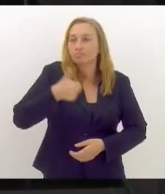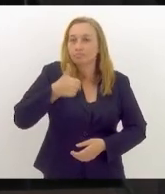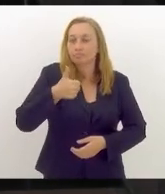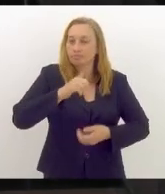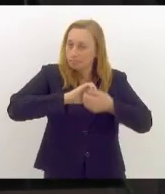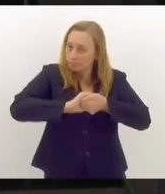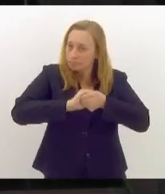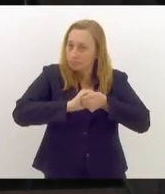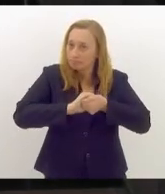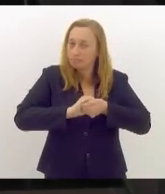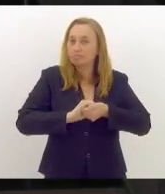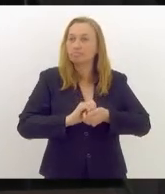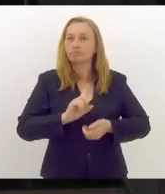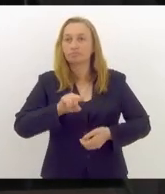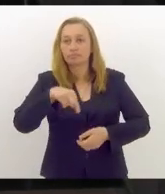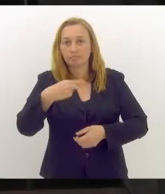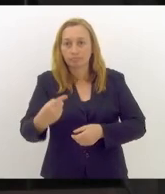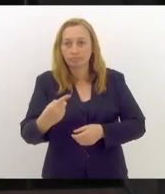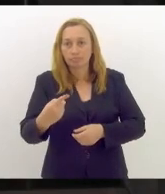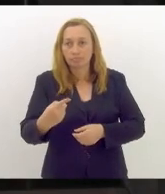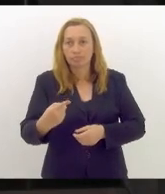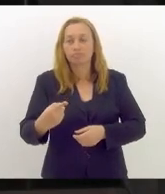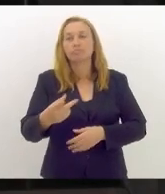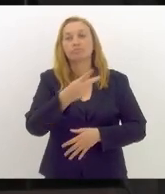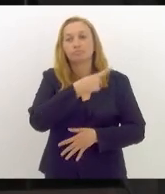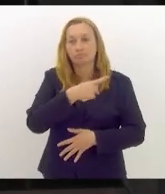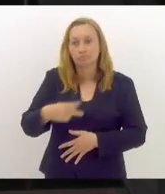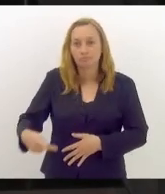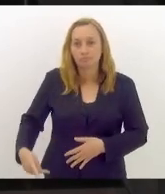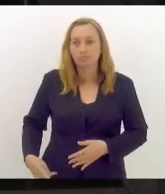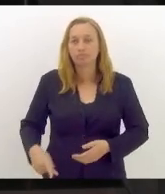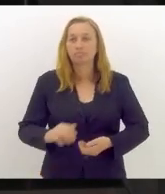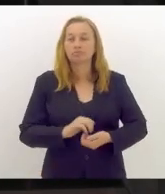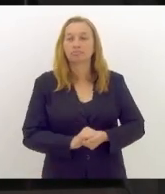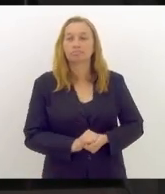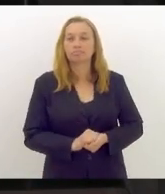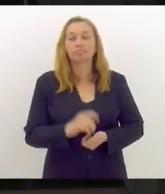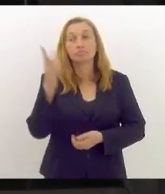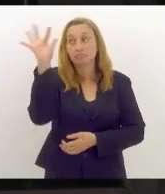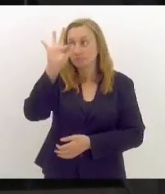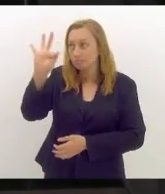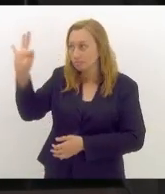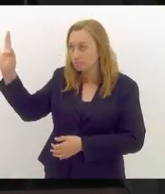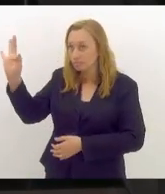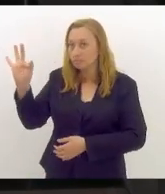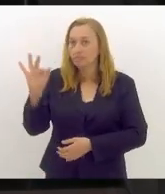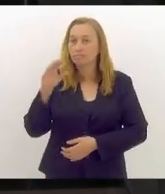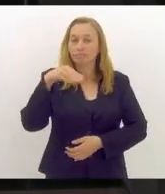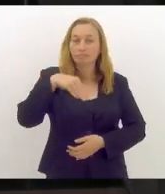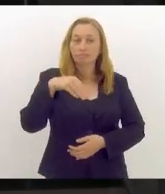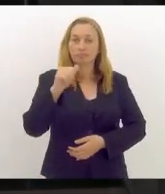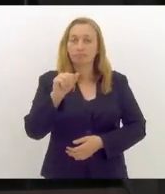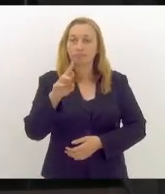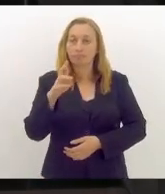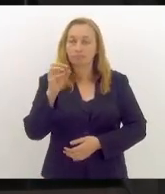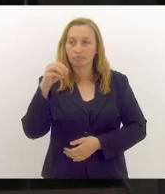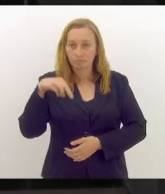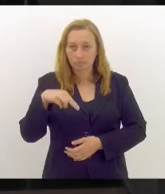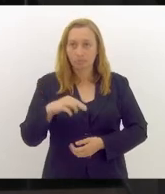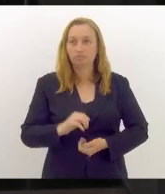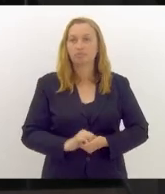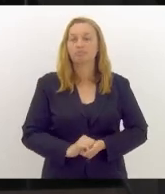enxurrada de outros presidentes. O presidente da França, Macron, que